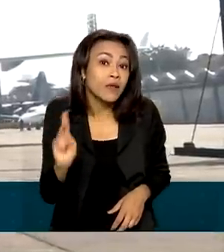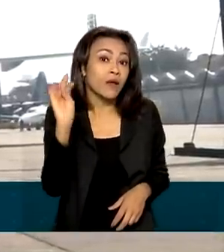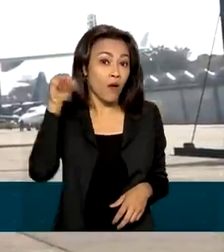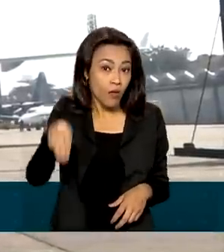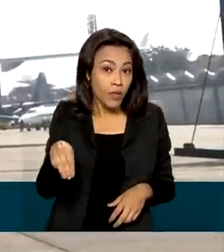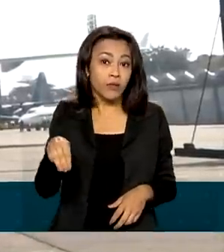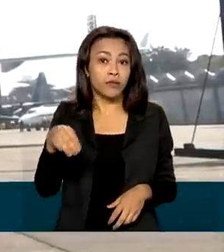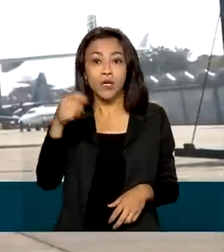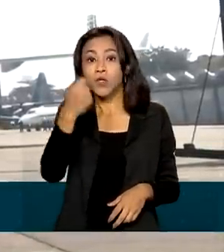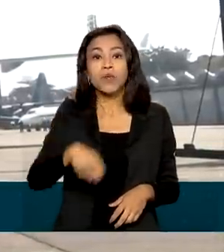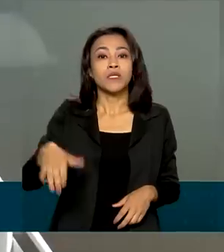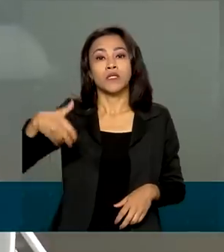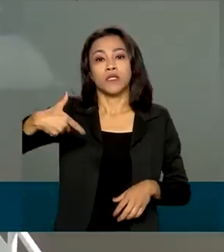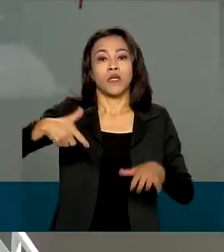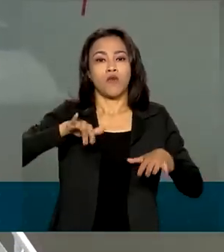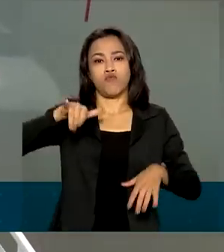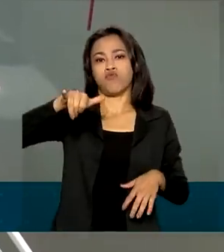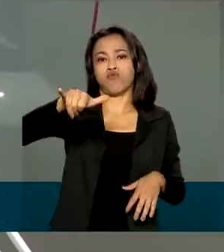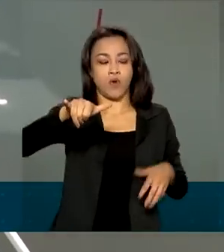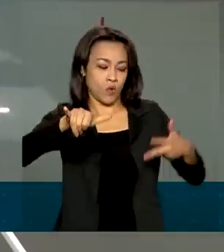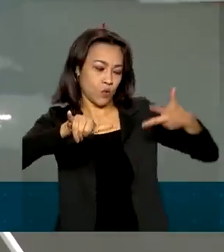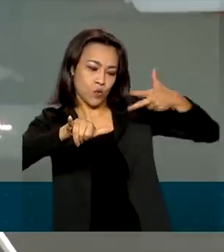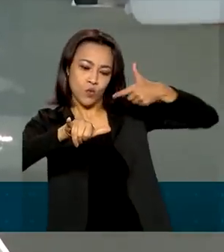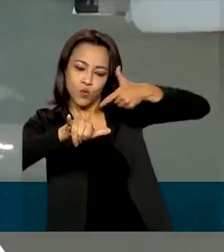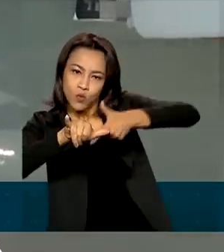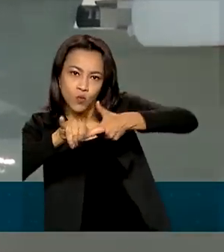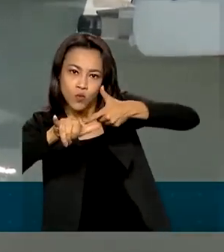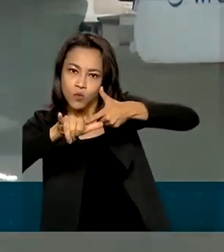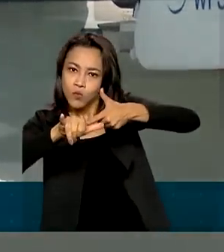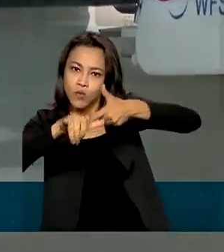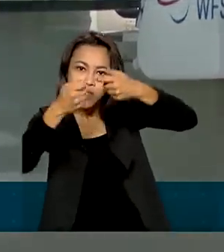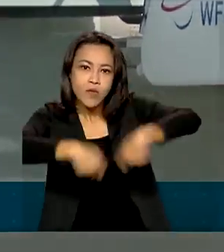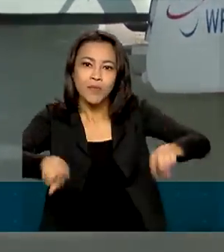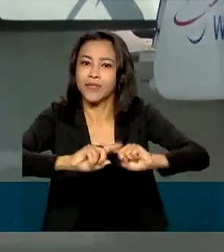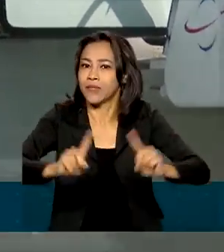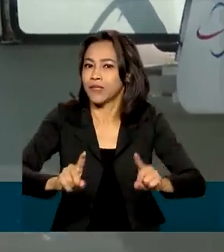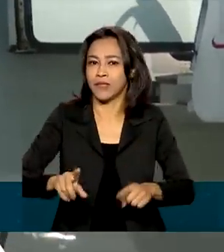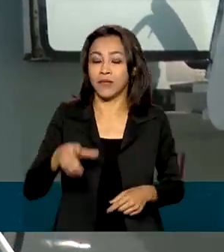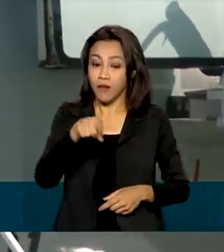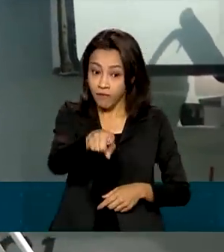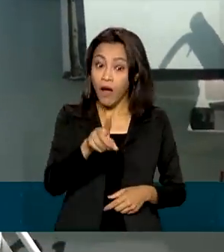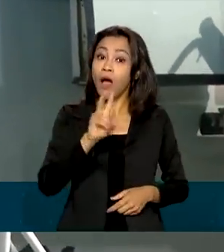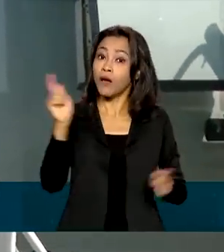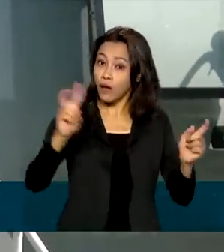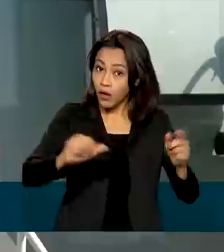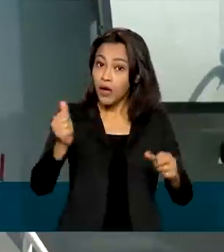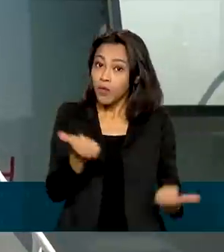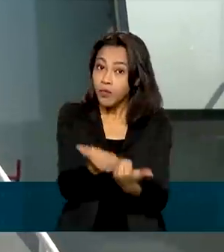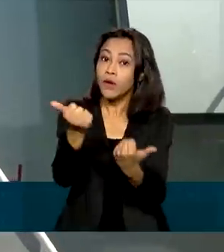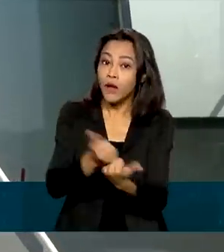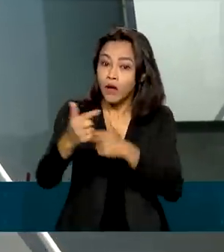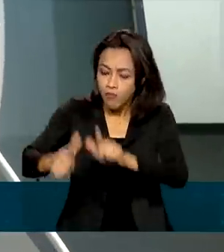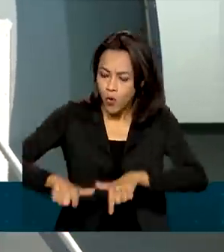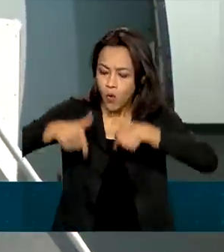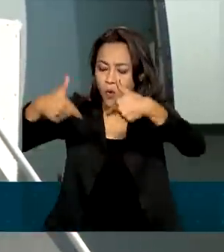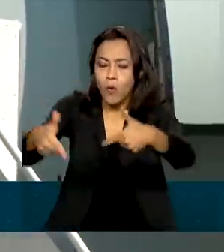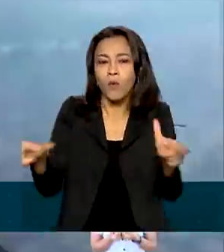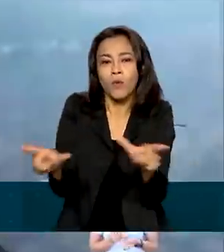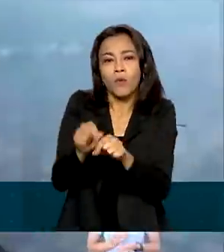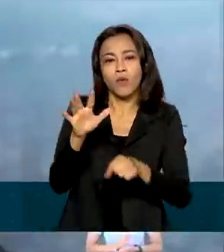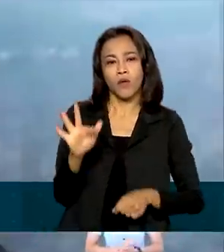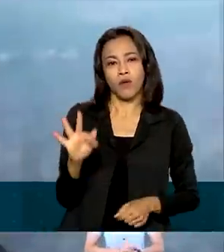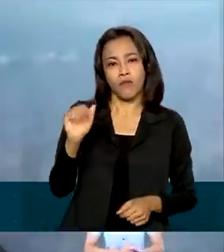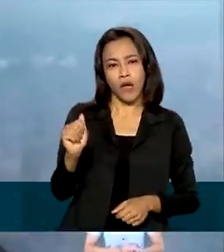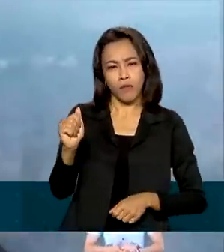sem precisar abastecer. A chegada desses jatos vai suprir as carências operacionais da FAB em ações estratégicas,